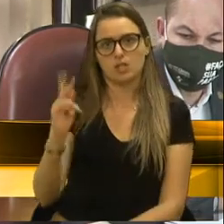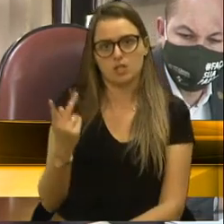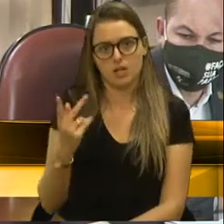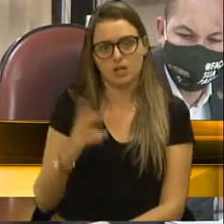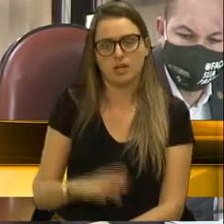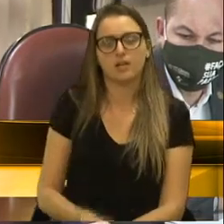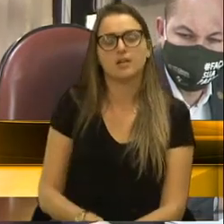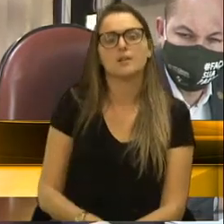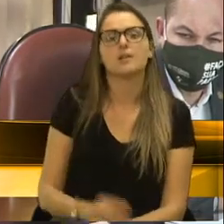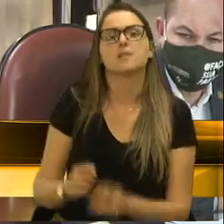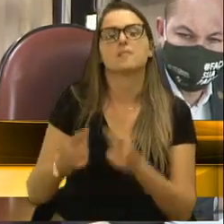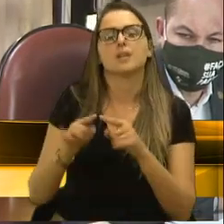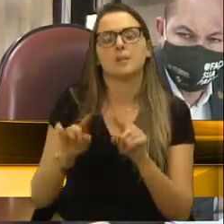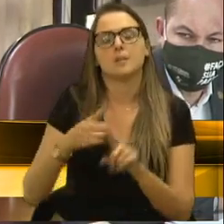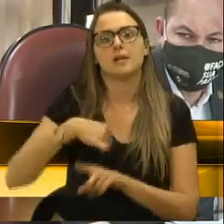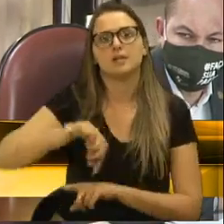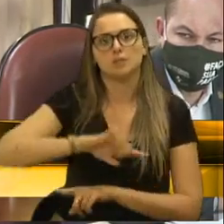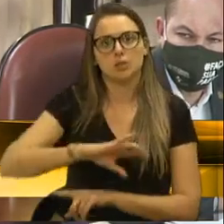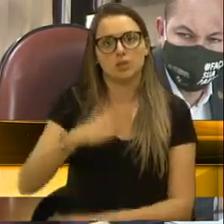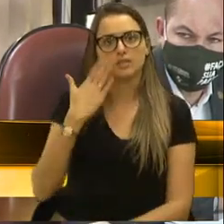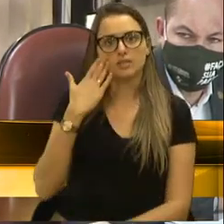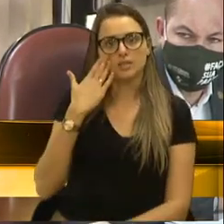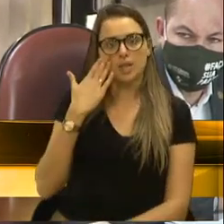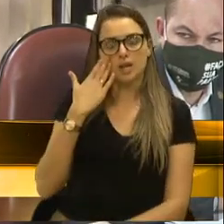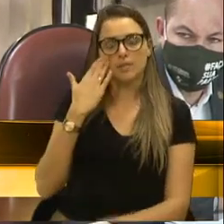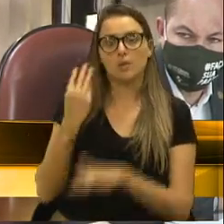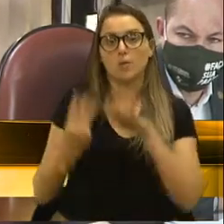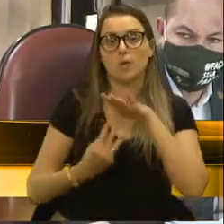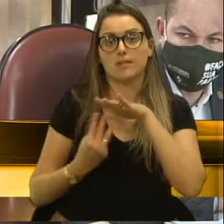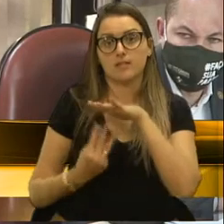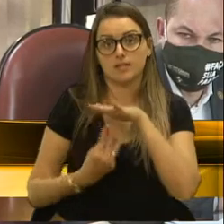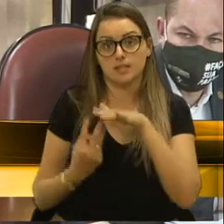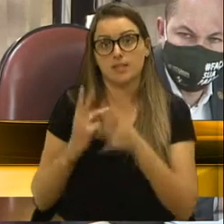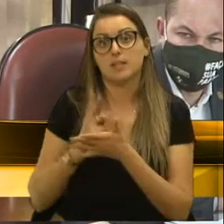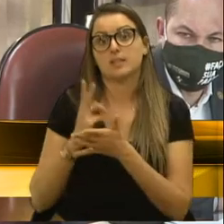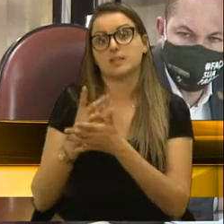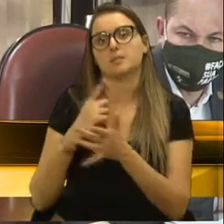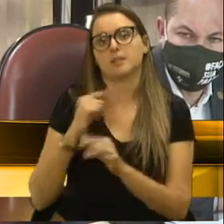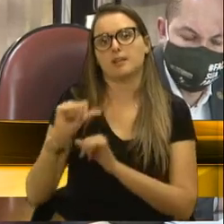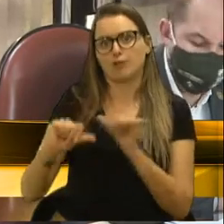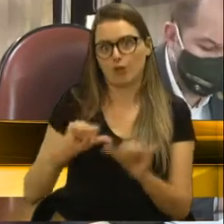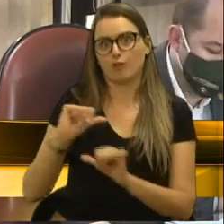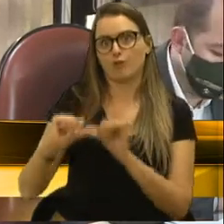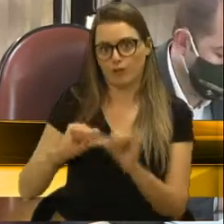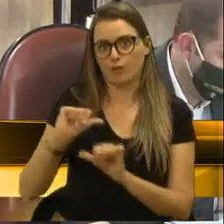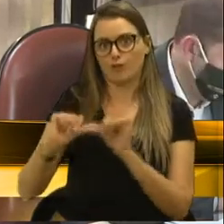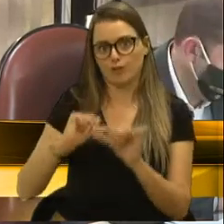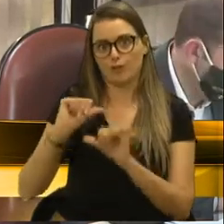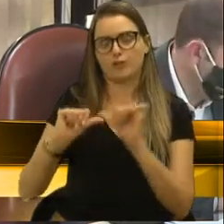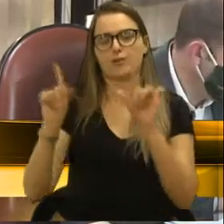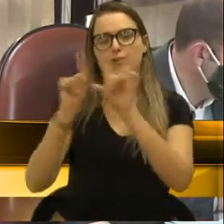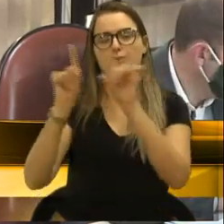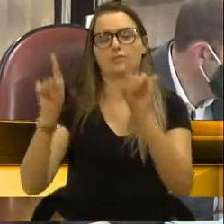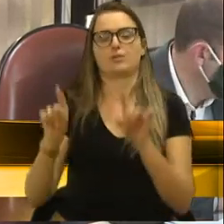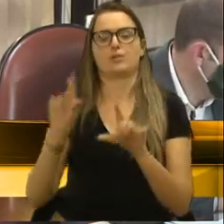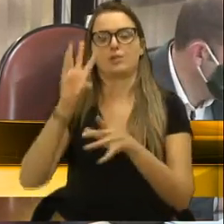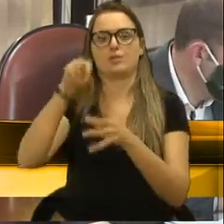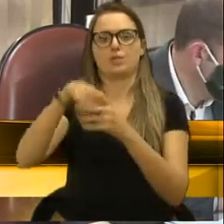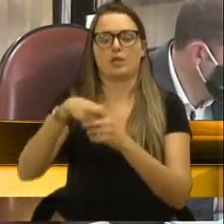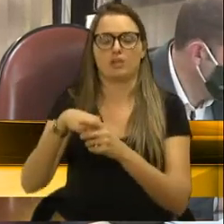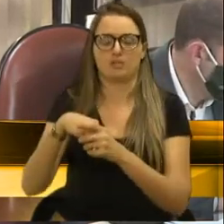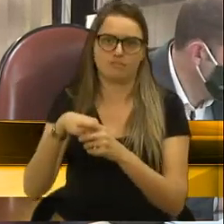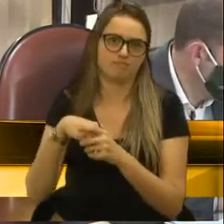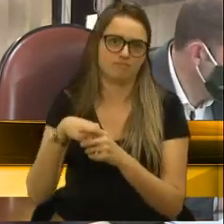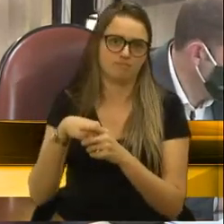mas a gente sabe que, com essa questão da terceirização, sempre tem um rodízio muito grande dos funcionários. Existe